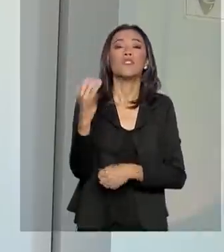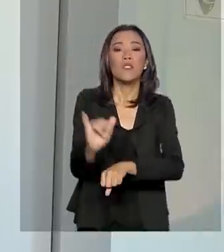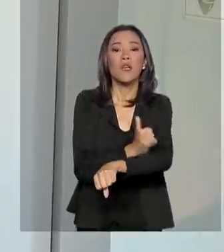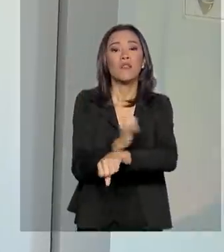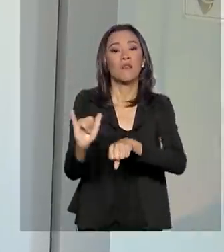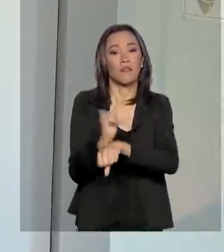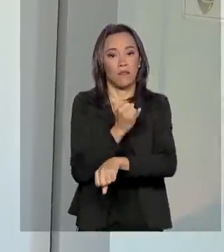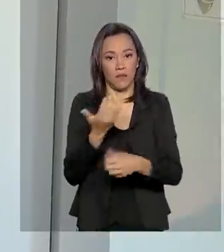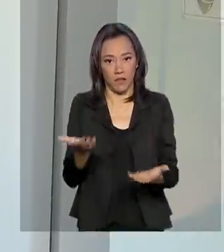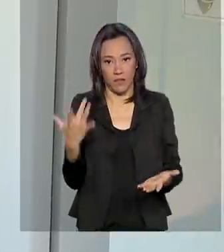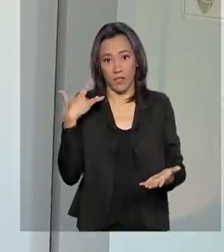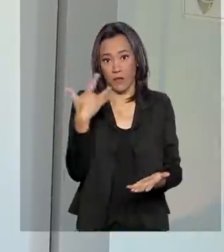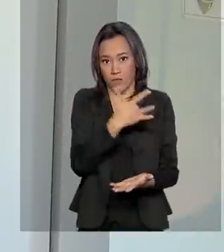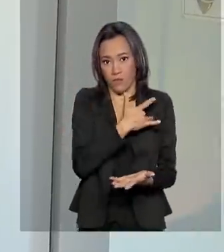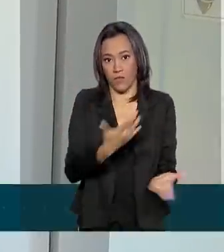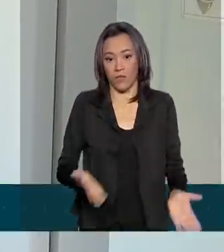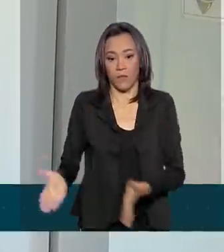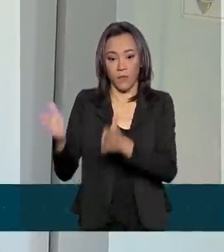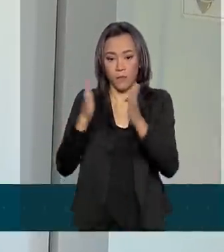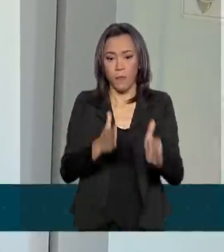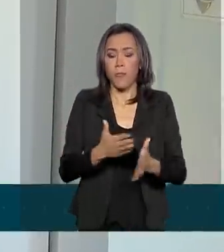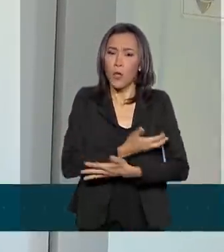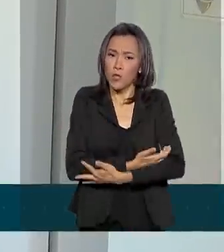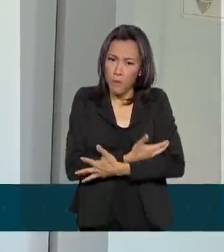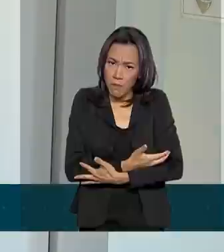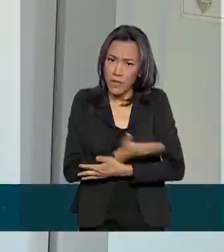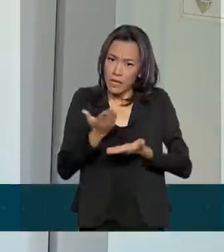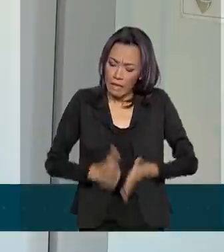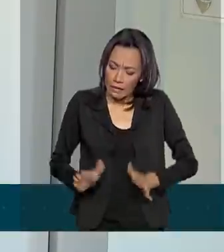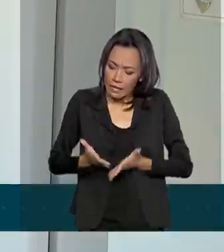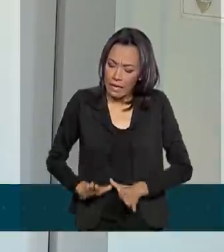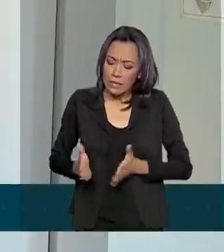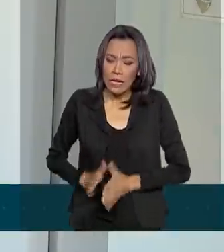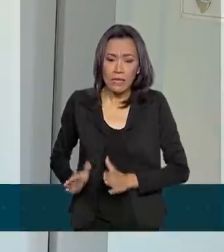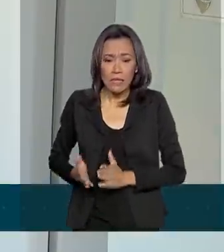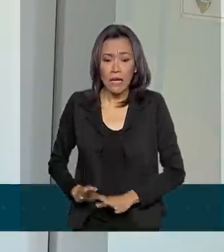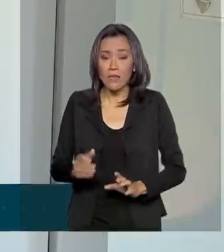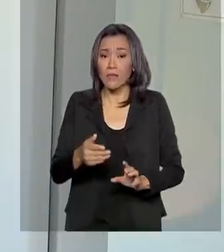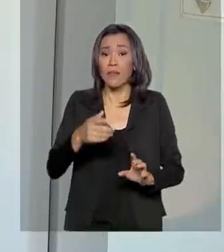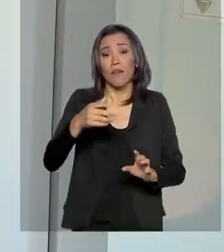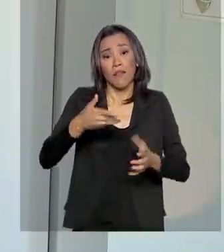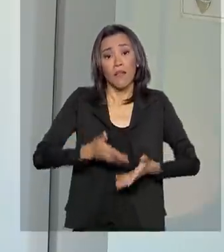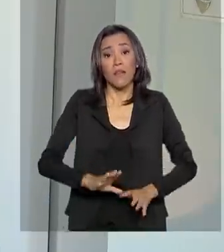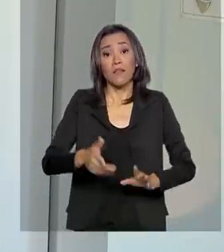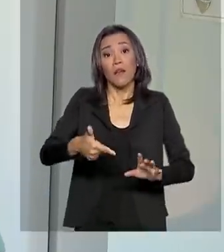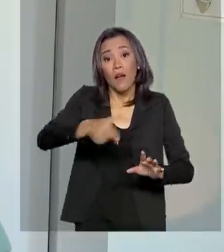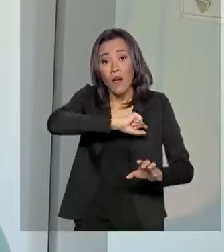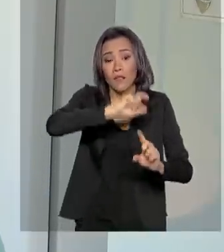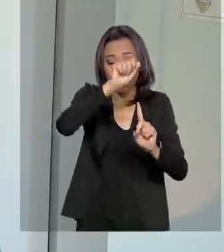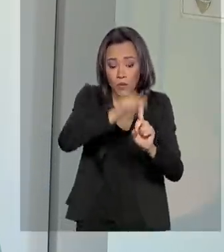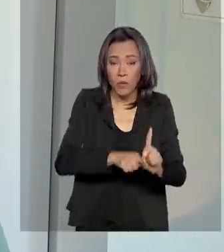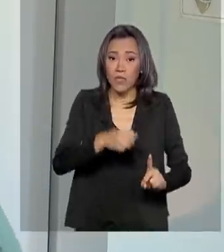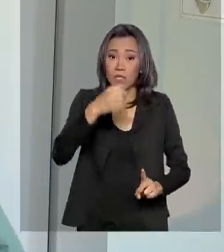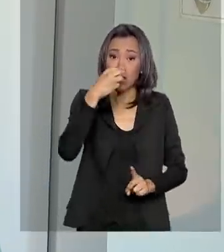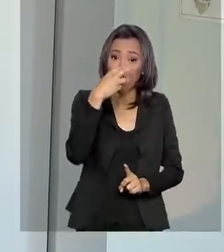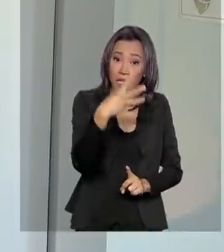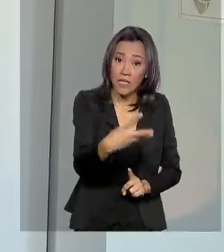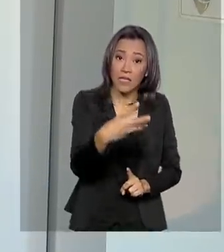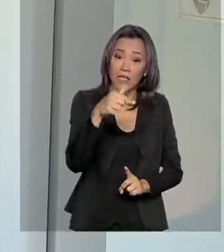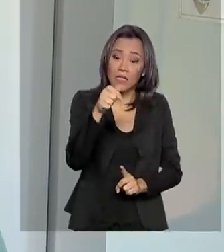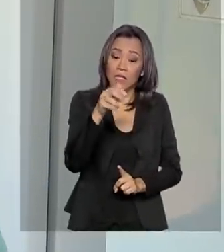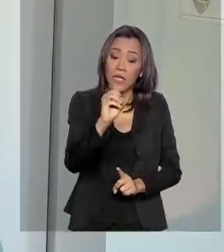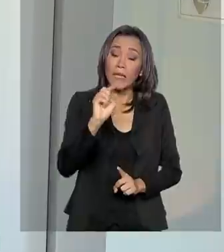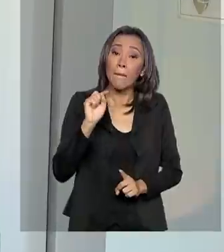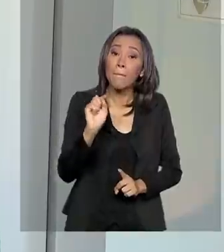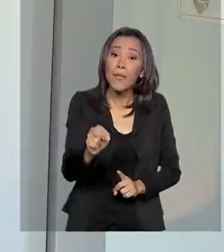11% dos bebês que nascem todos os anos no Brasil são prematuros, em números 330 mil crianças de baixo